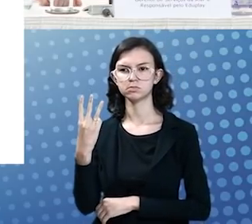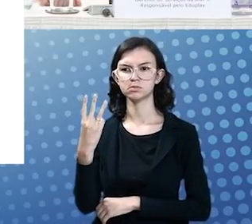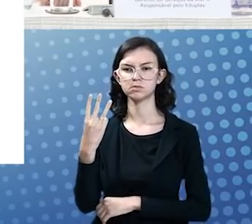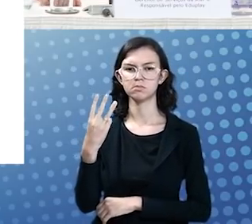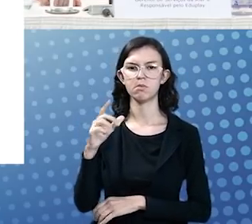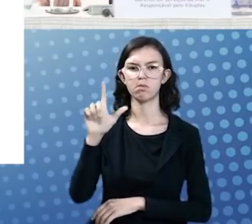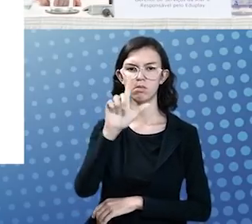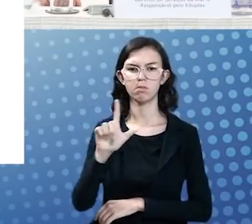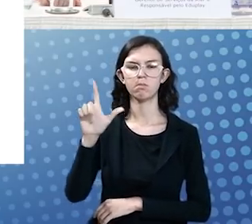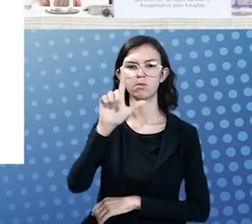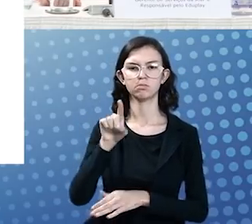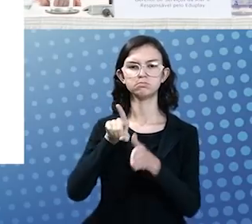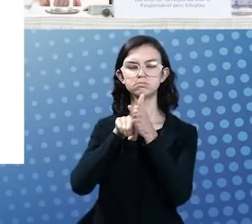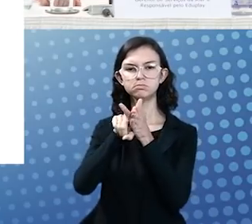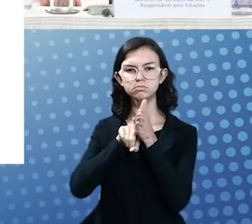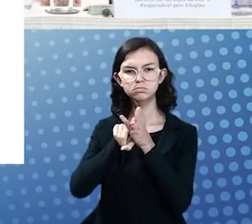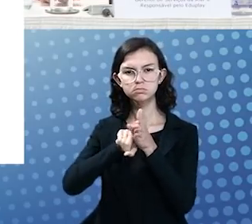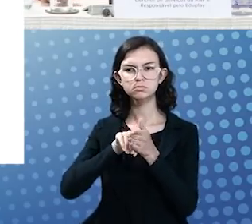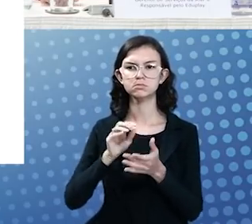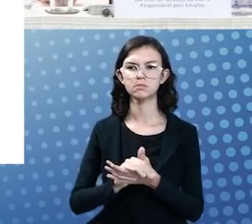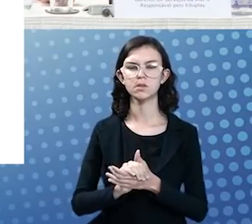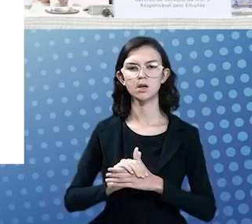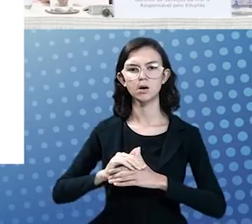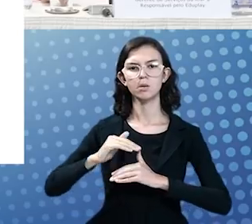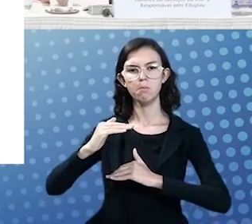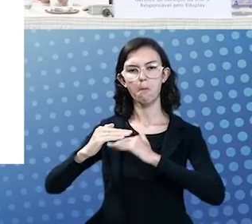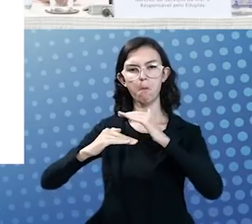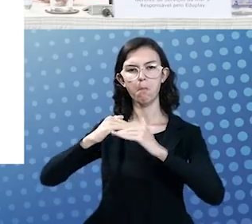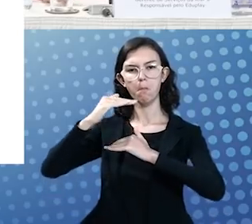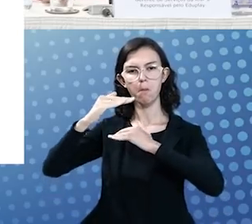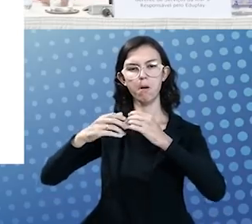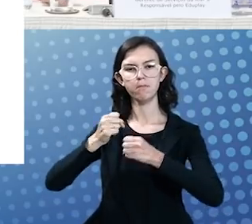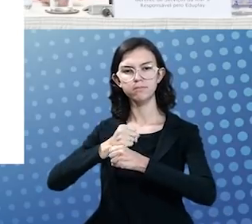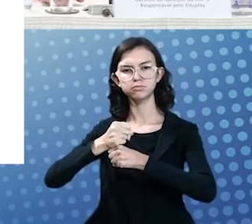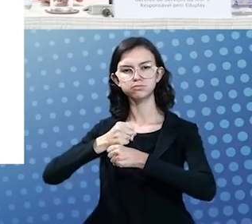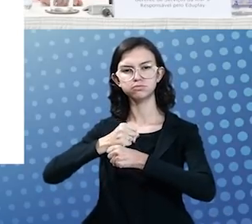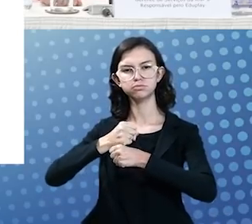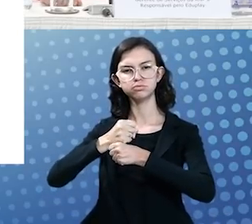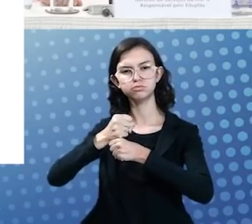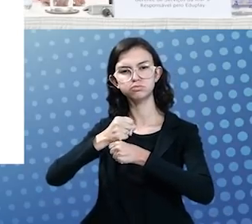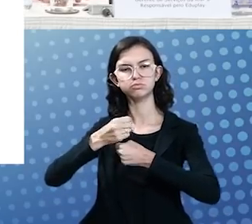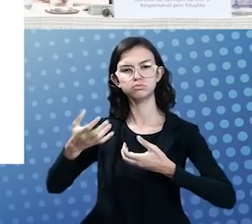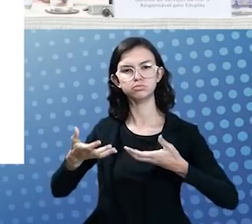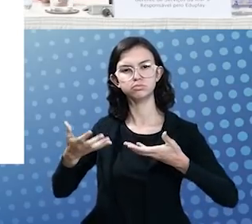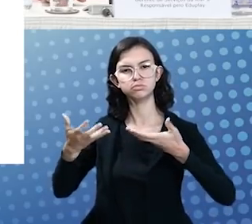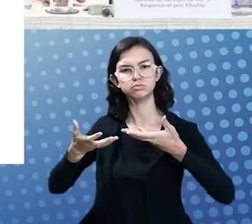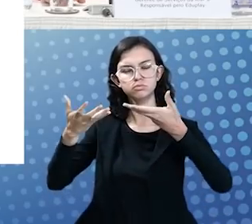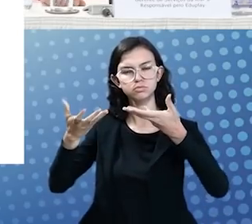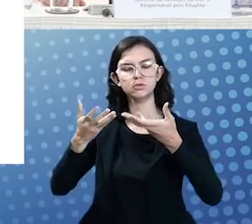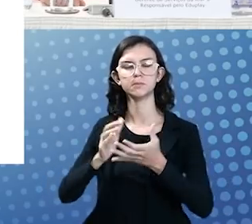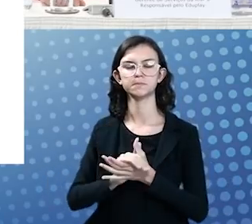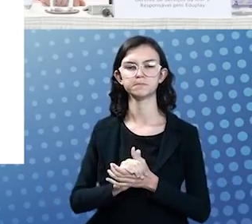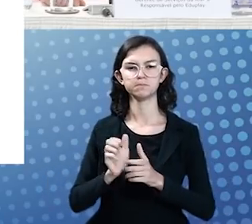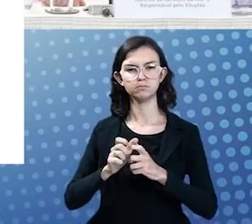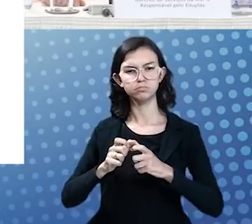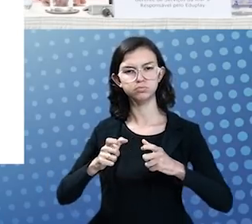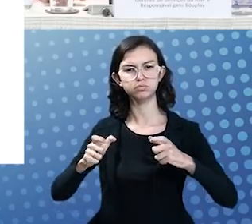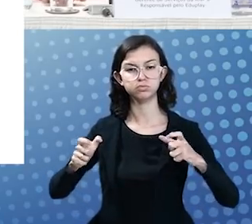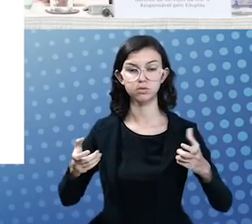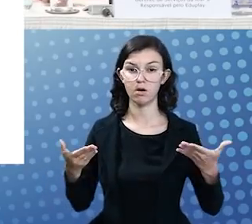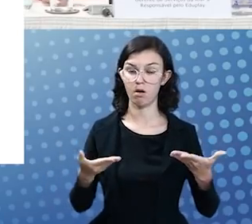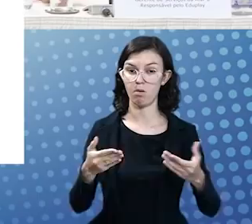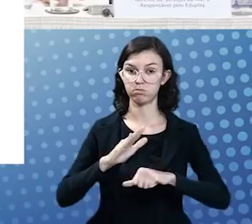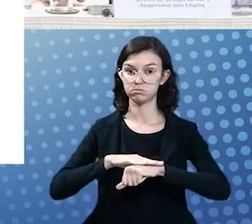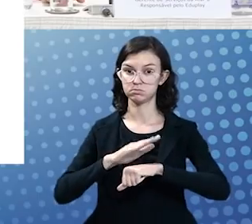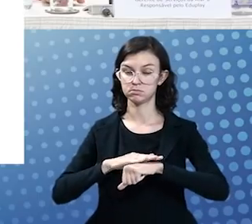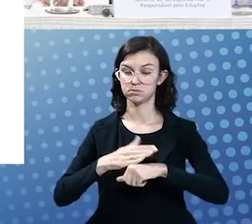laboratório de pesquisa, e que, ao longo dos anos, foi se evoluindo, foi crescendo, e para